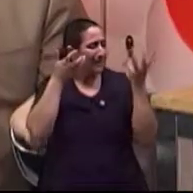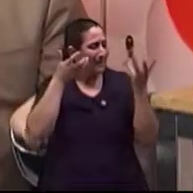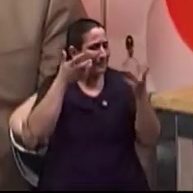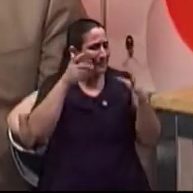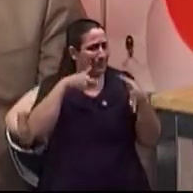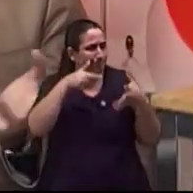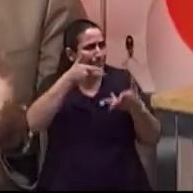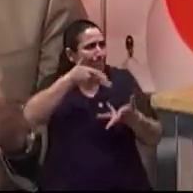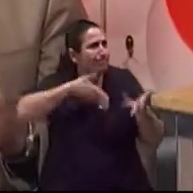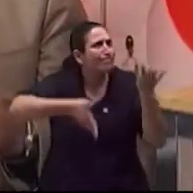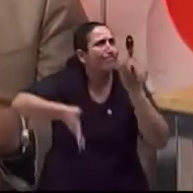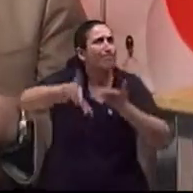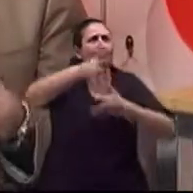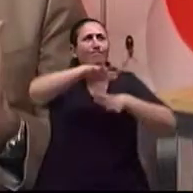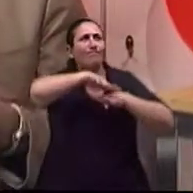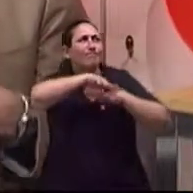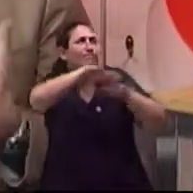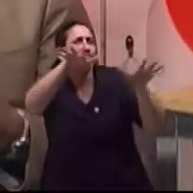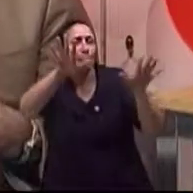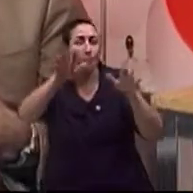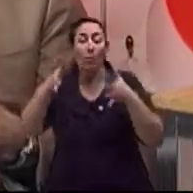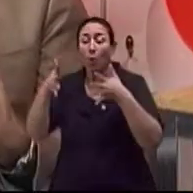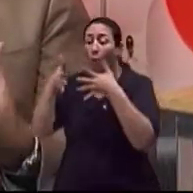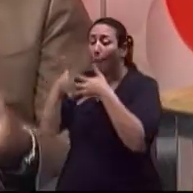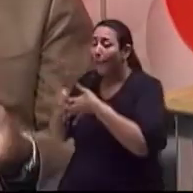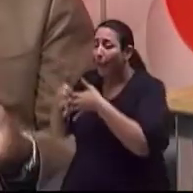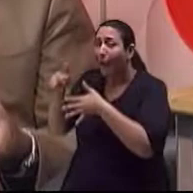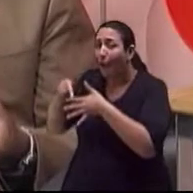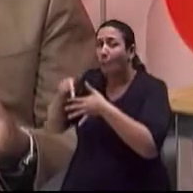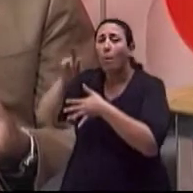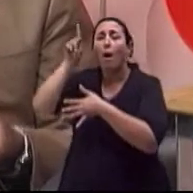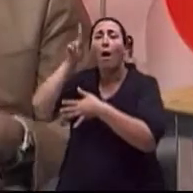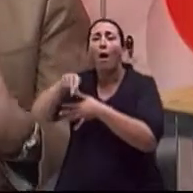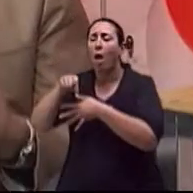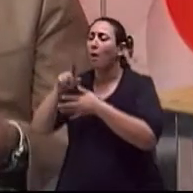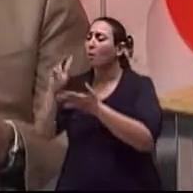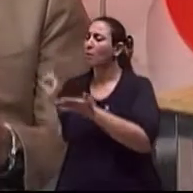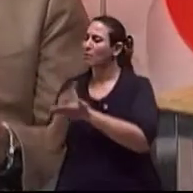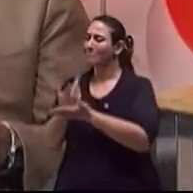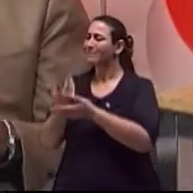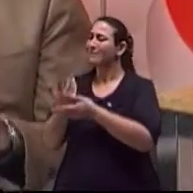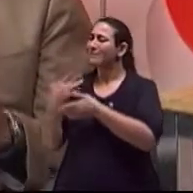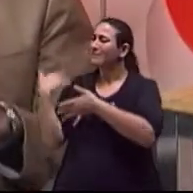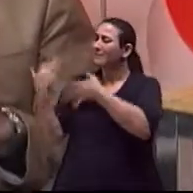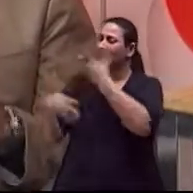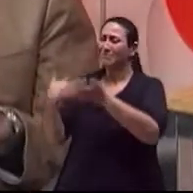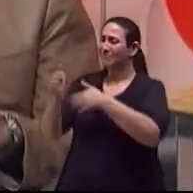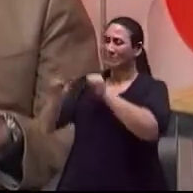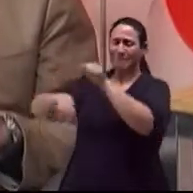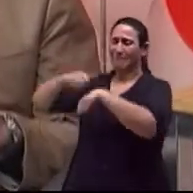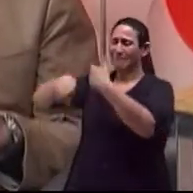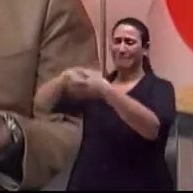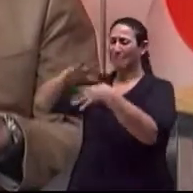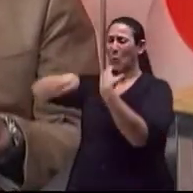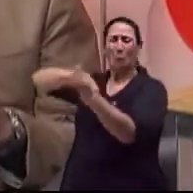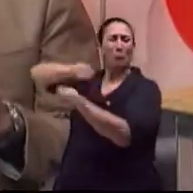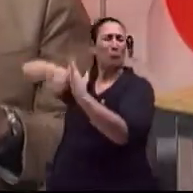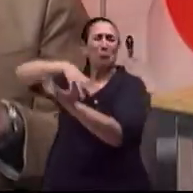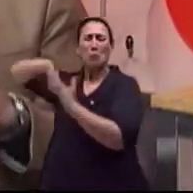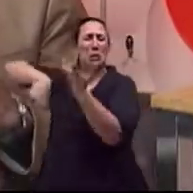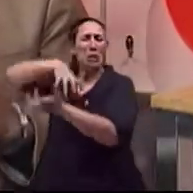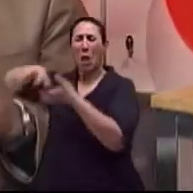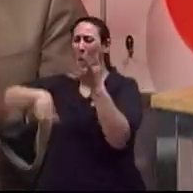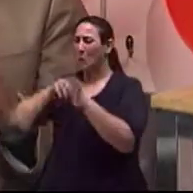E o complicado não Aí é realmente quando as distorções acontecem E acontecem muitas distorções O ser humano faz muitas distorções